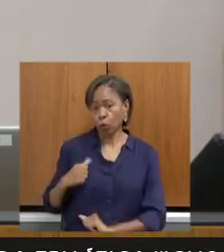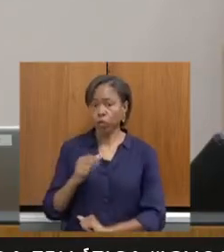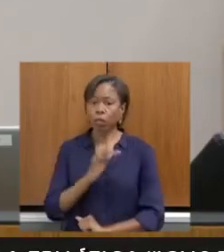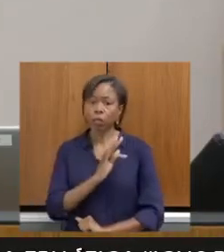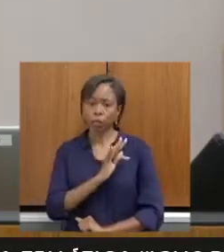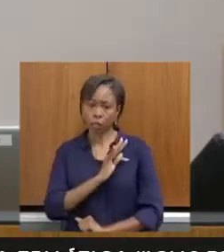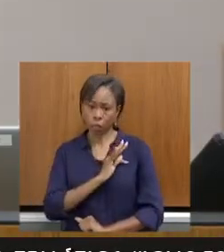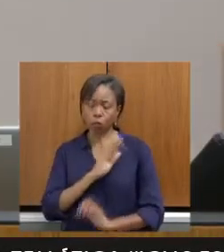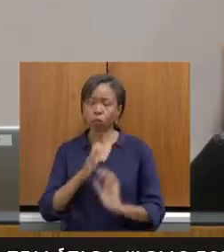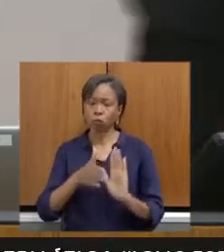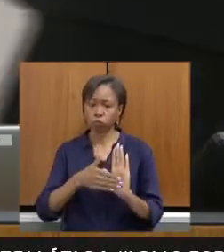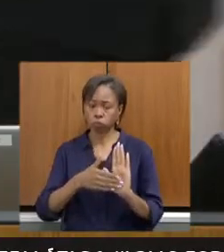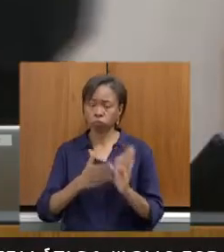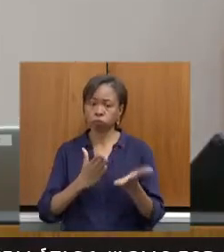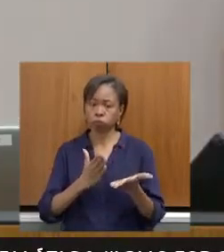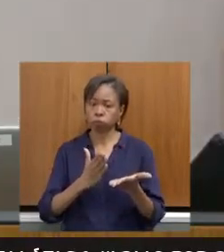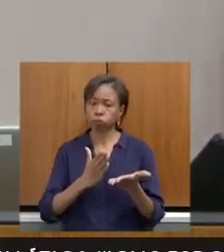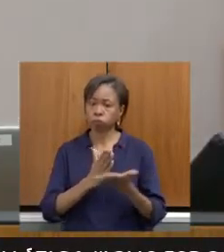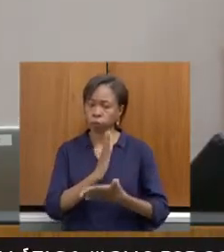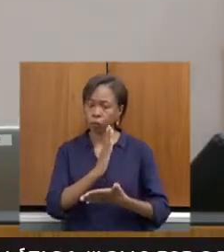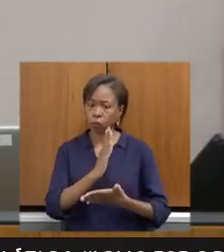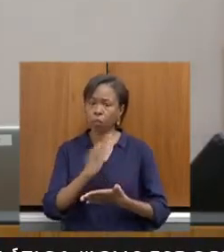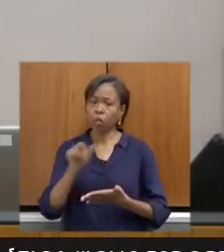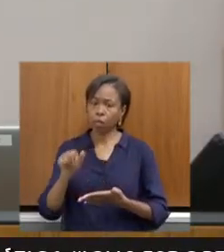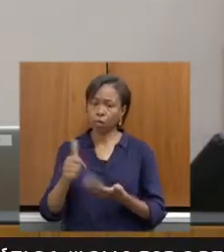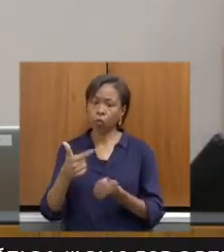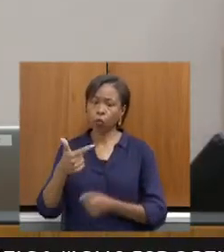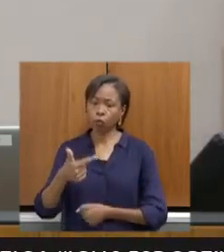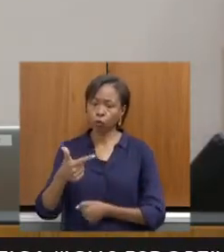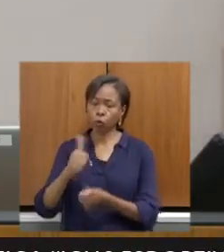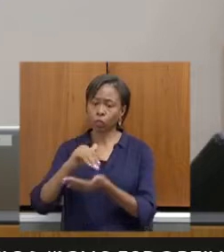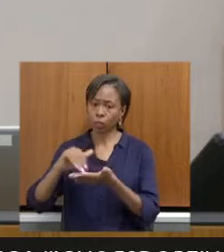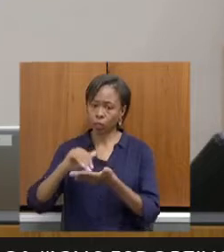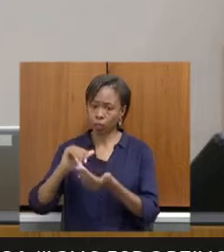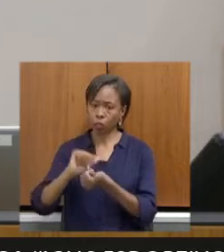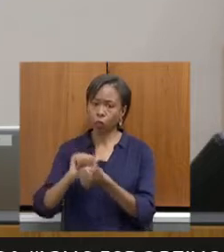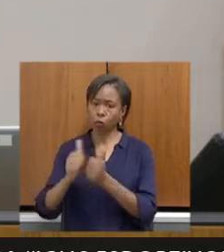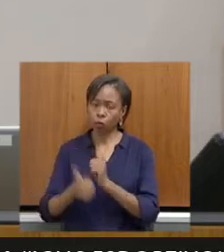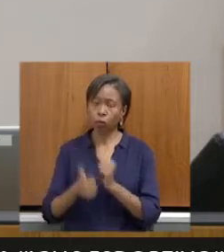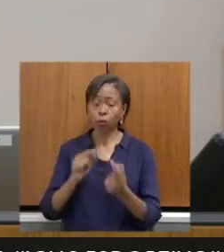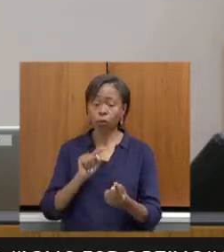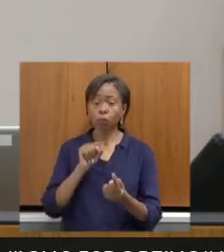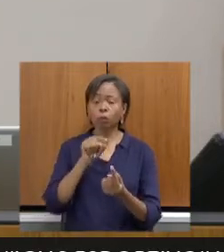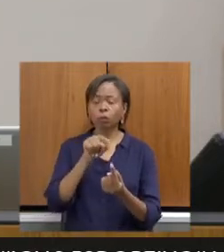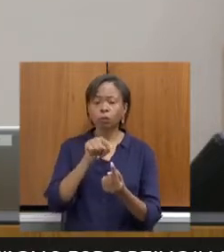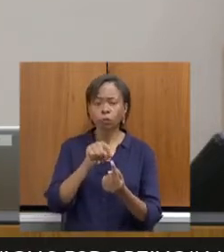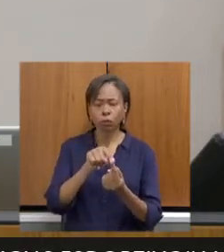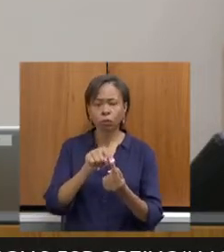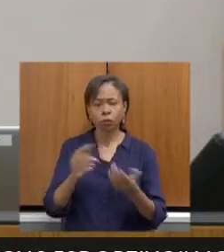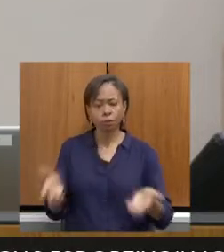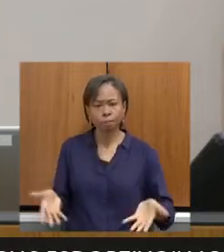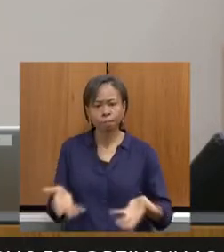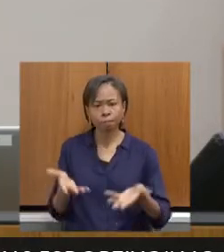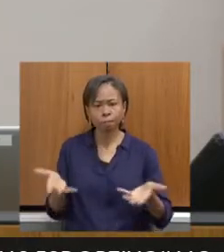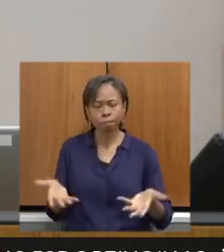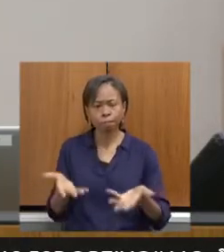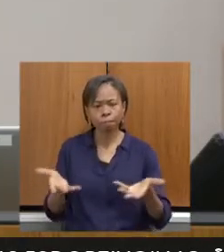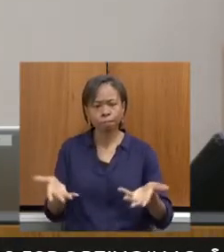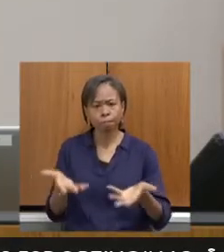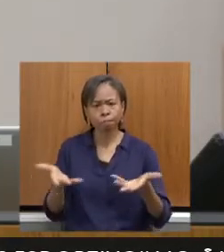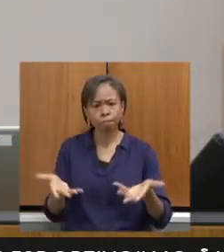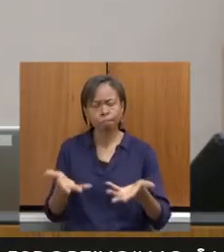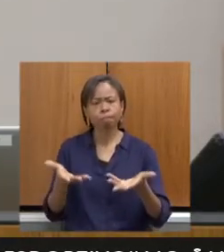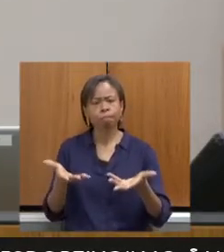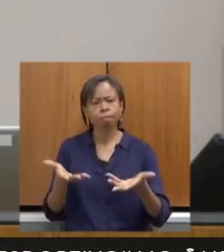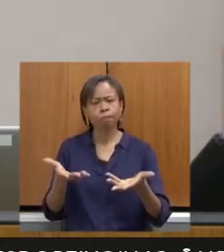recebeu a aprovação da Subsecretaria de Esportes. No intuito aqui de incentivar cada vez mais a prática